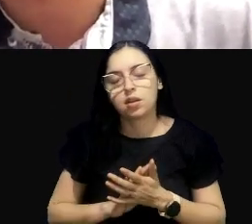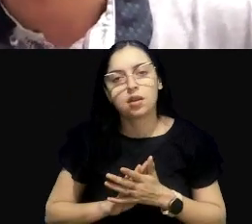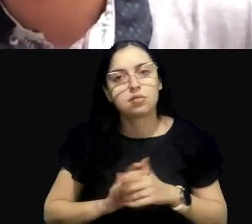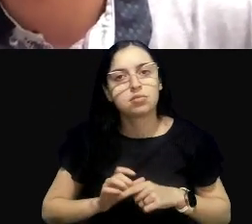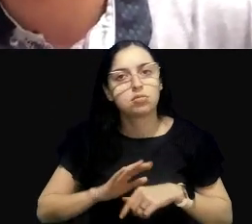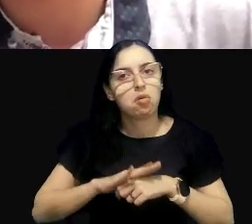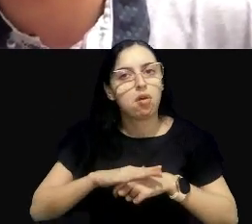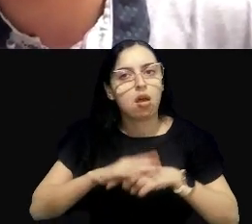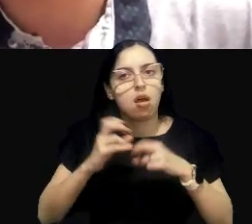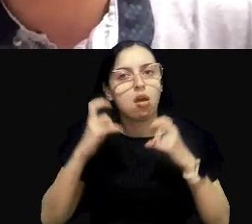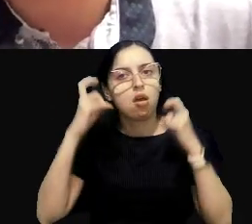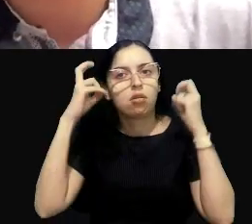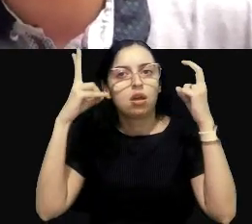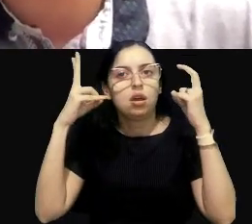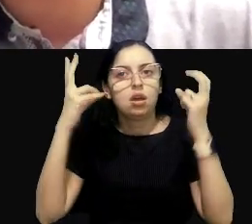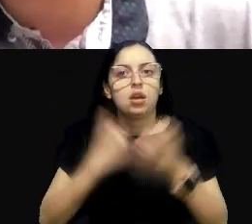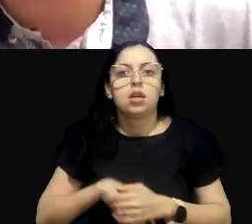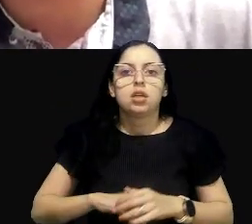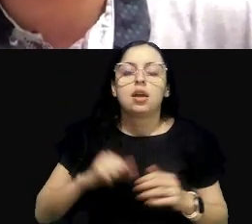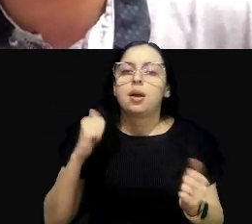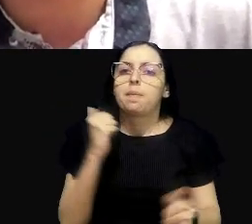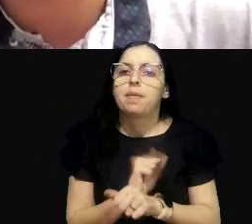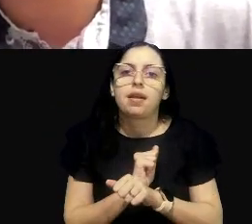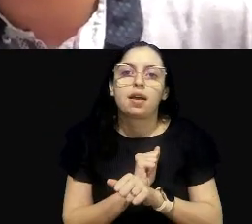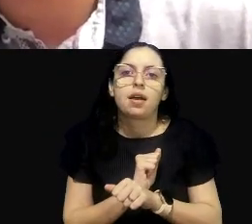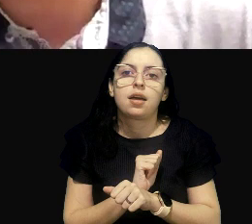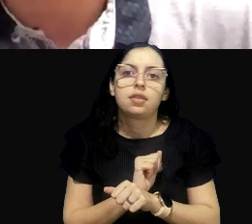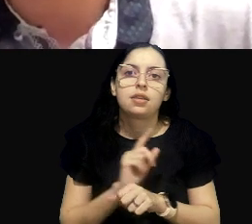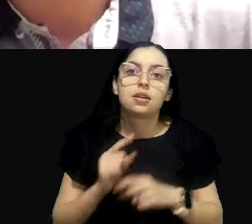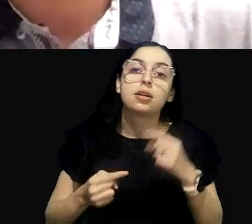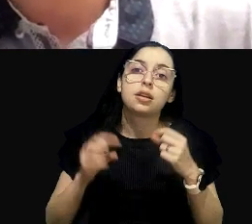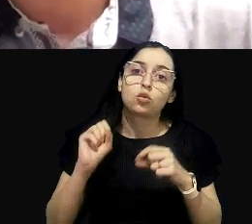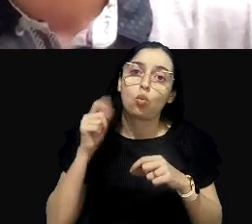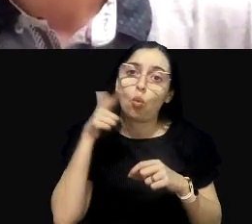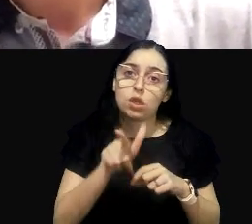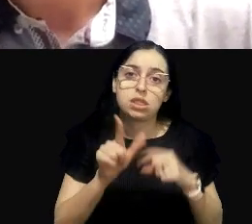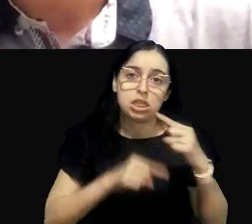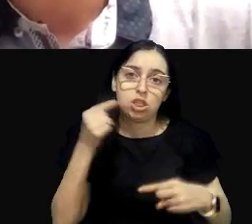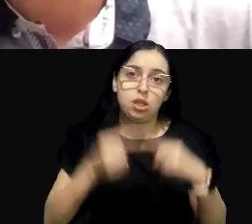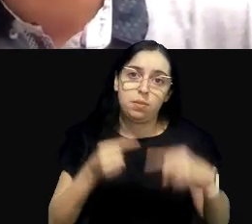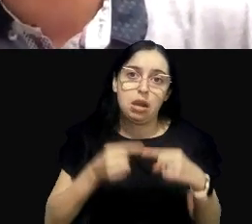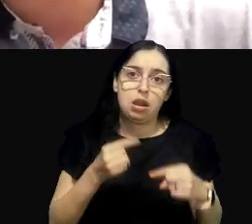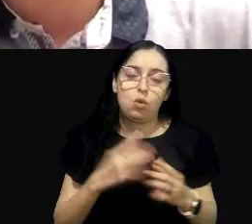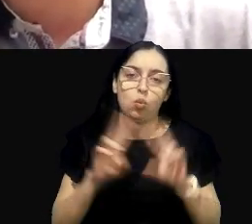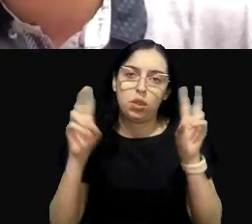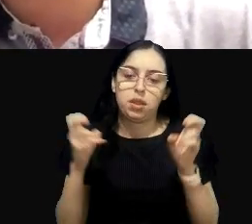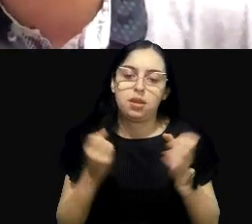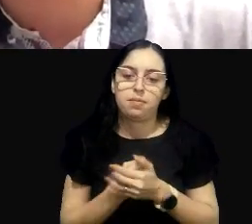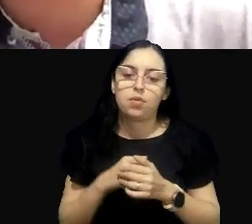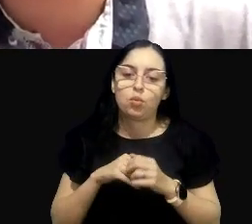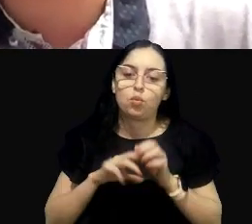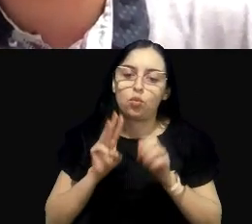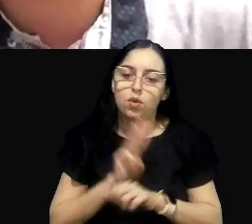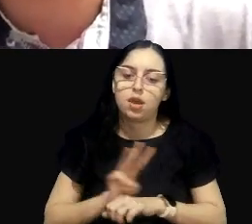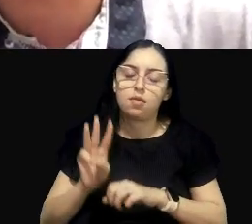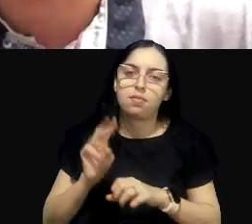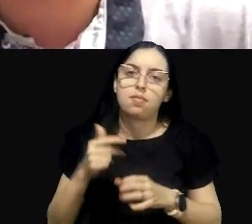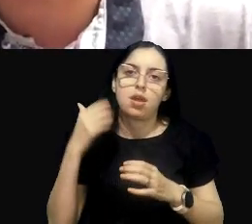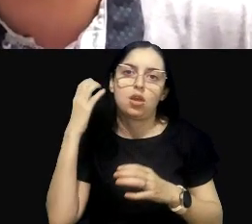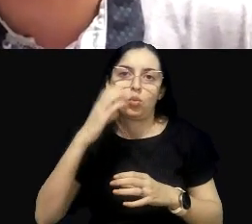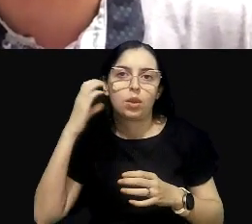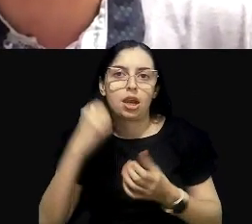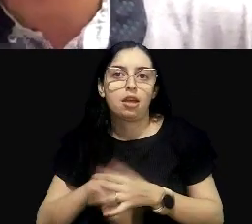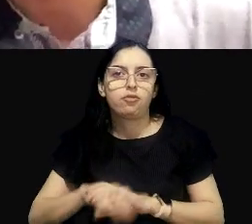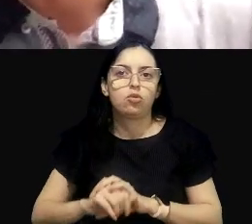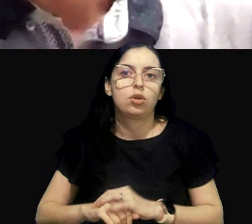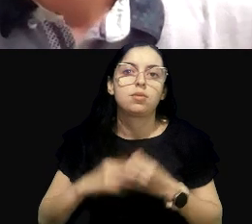vocês fizerem as intervenções e a gente conseguir debater o assunto, tá? Deixo meu e-mail aqui, meu telefone, caso vocês precisem